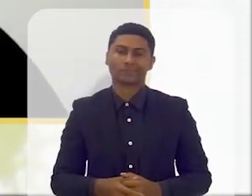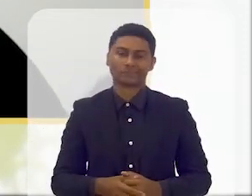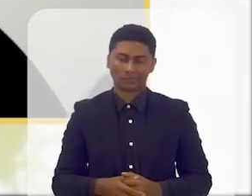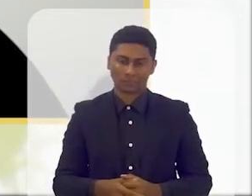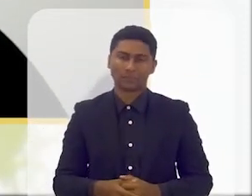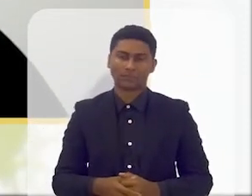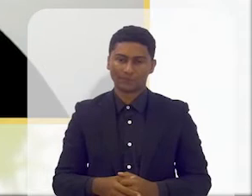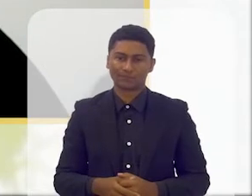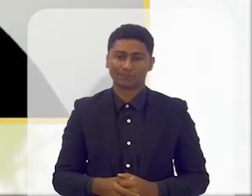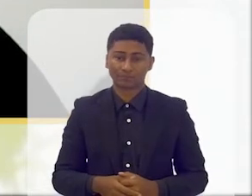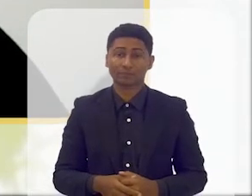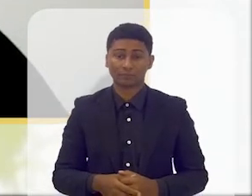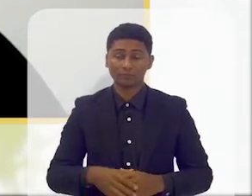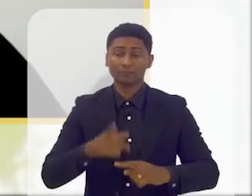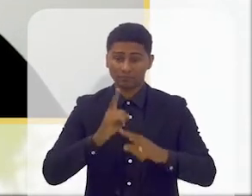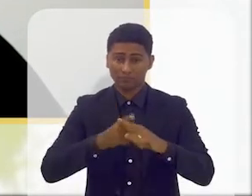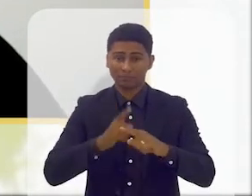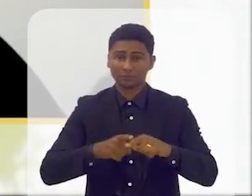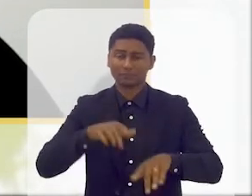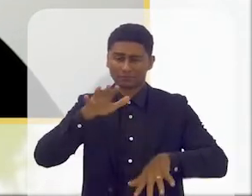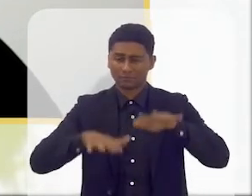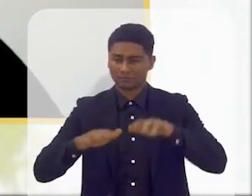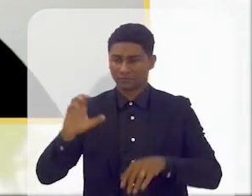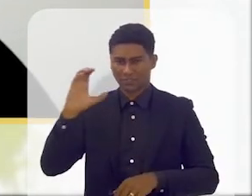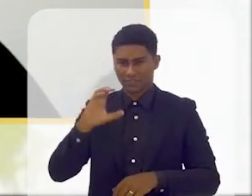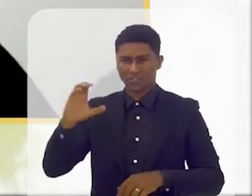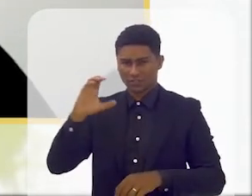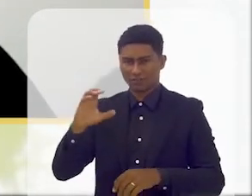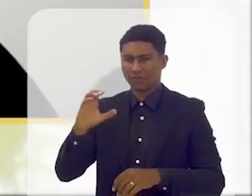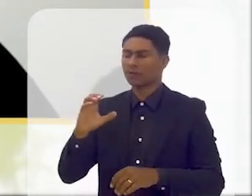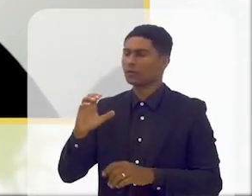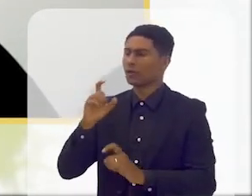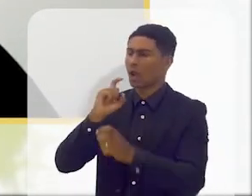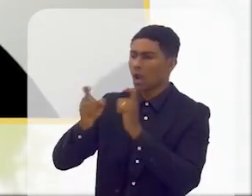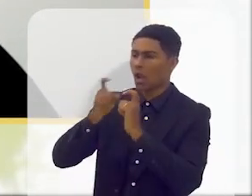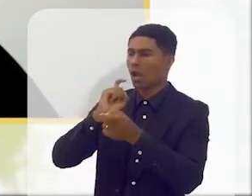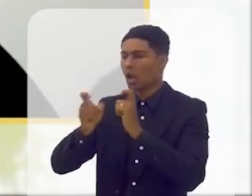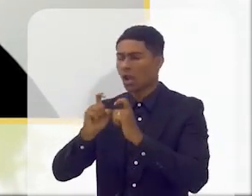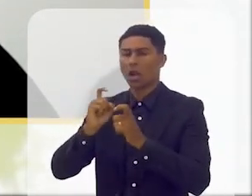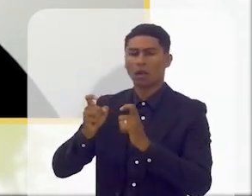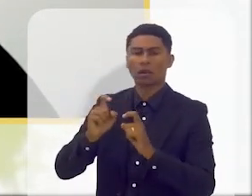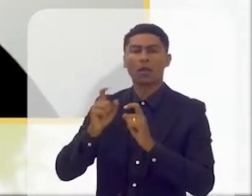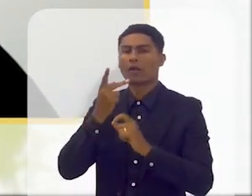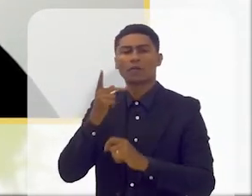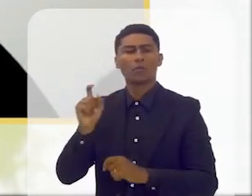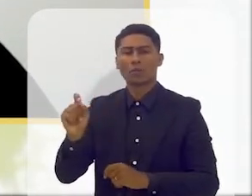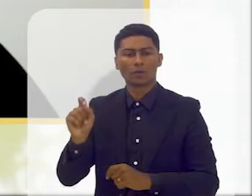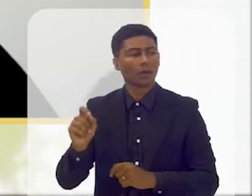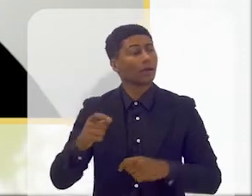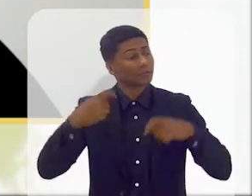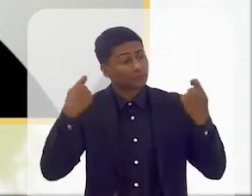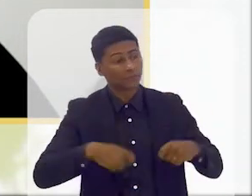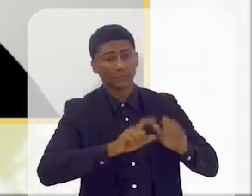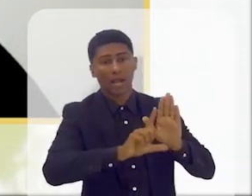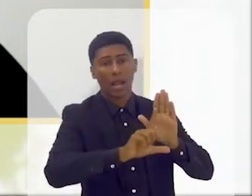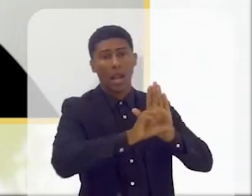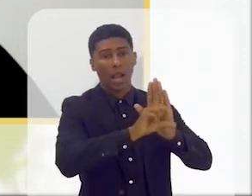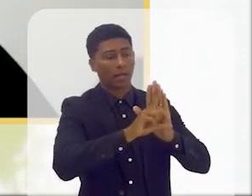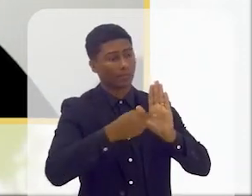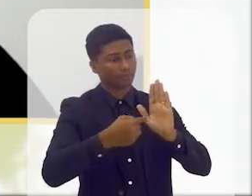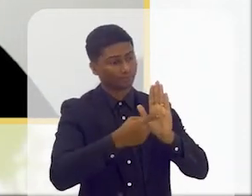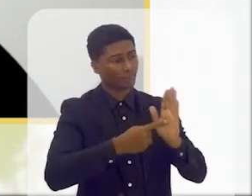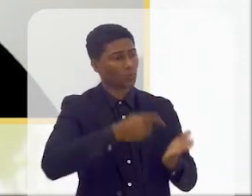Sim, muitas vezes em discussões científicas dizem, ah, mas nós podíamos ir pela legislação, pela lei, pela